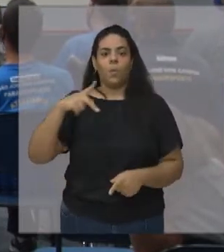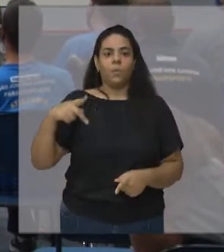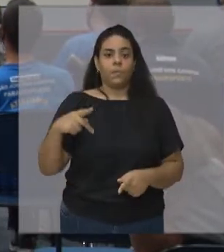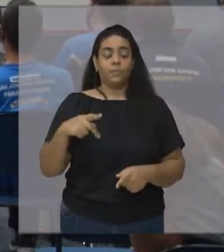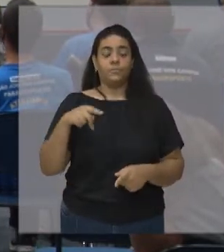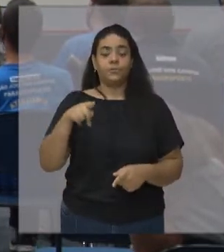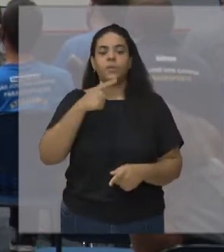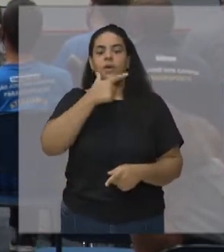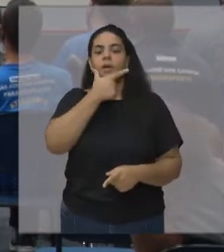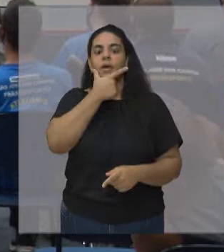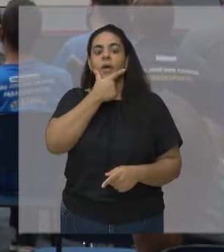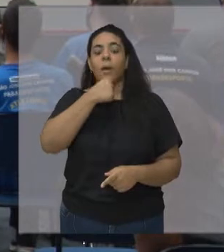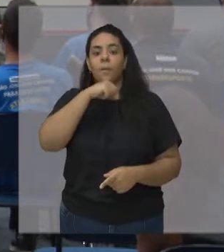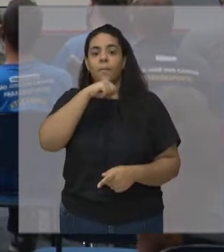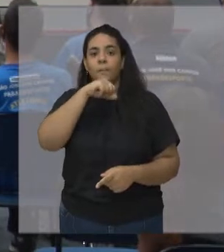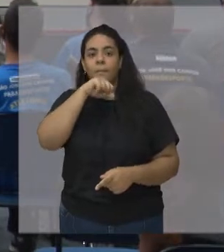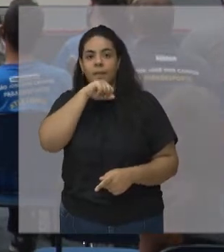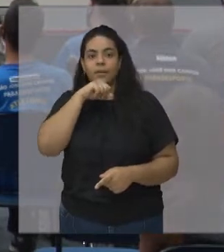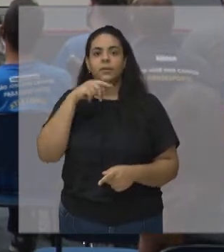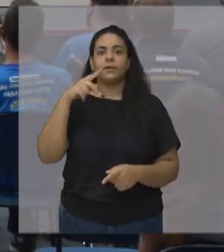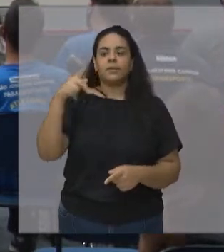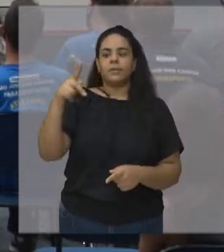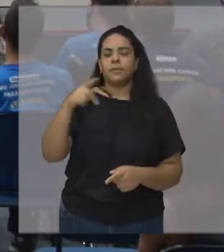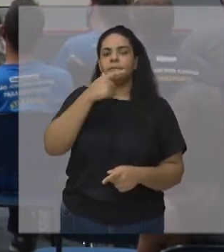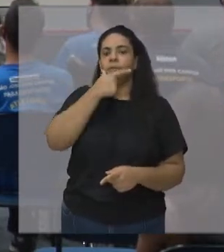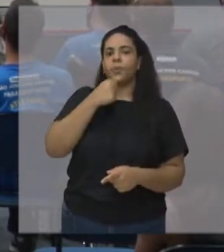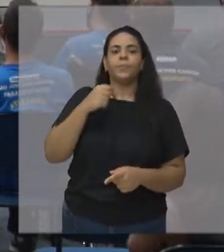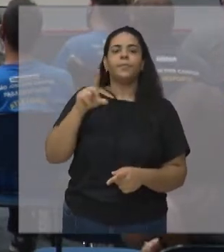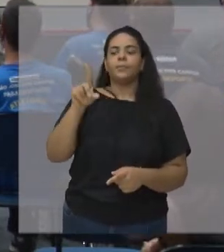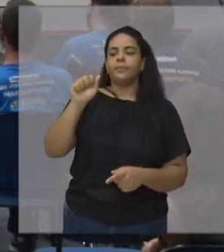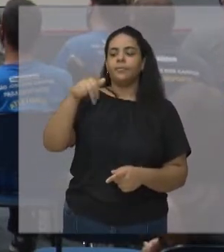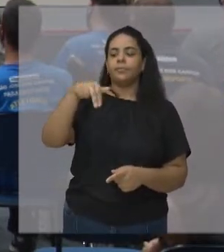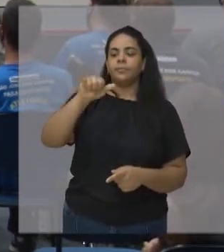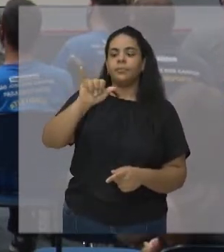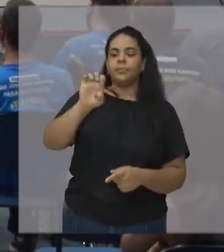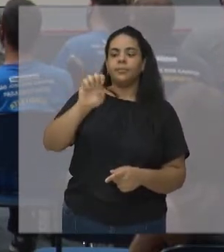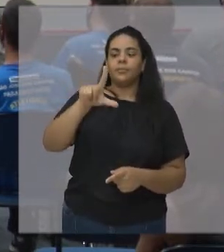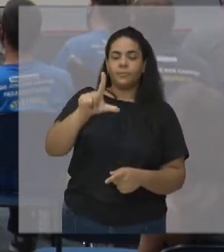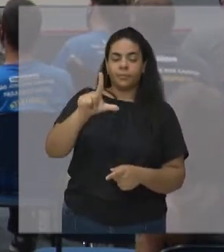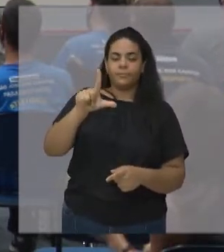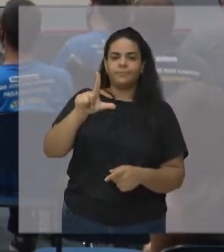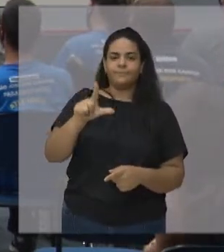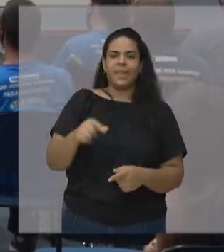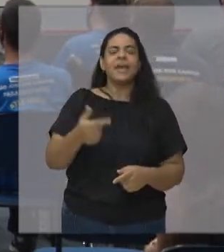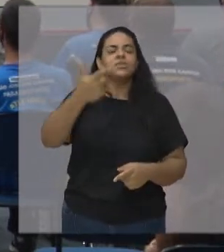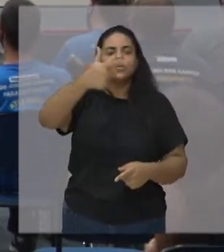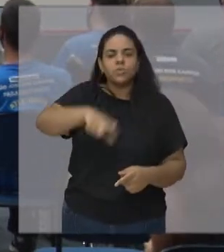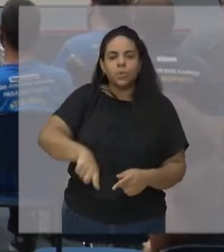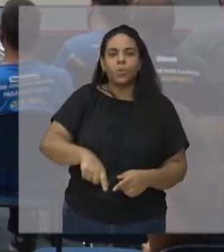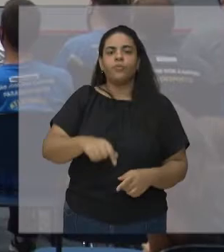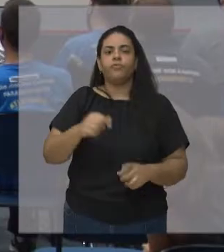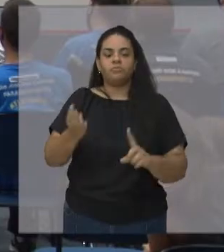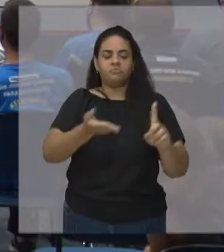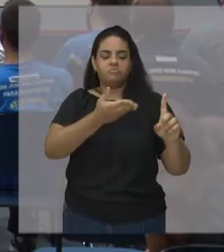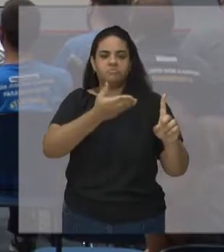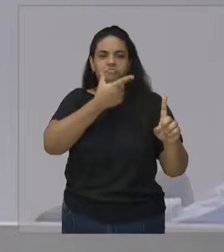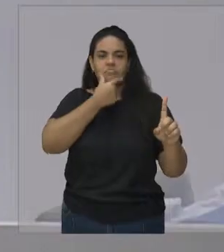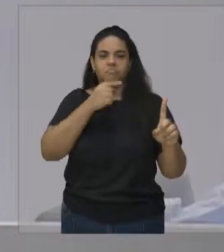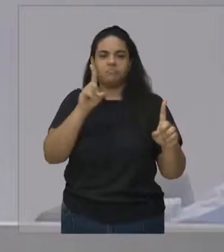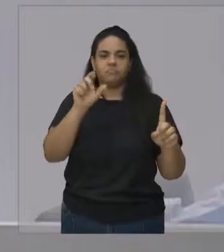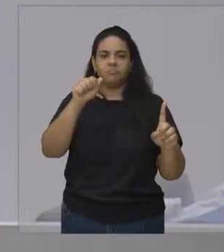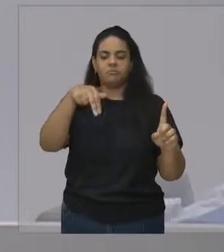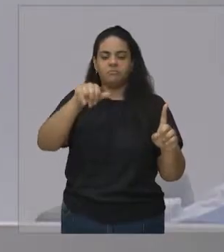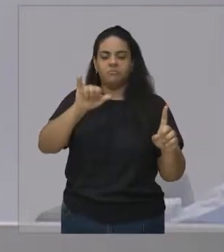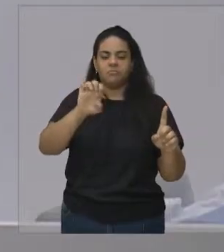pai do Daniel, e, mais uma vez, o Daniel. Gostaria de agradecer a presença também do